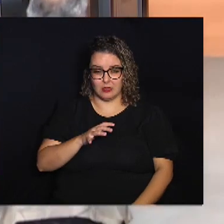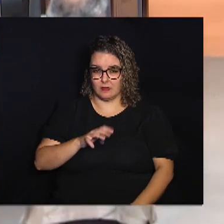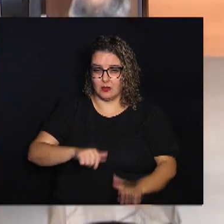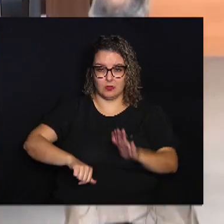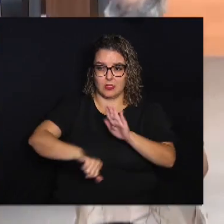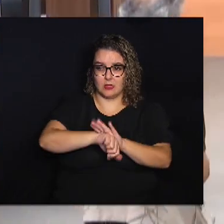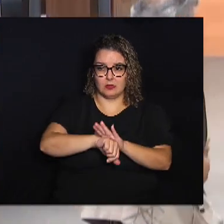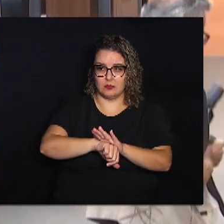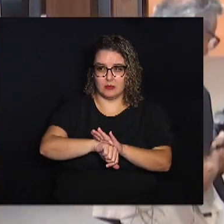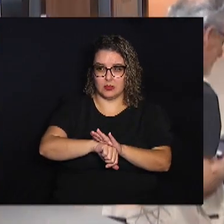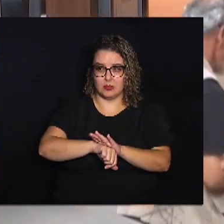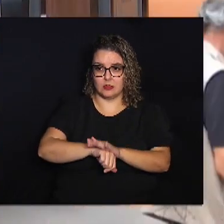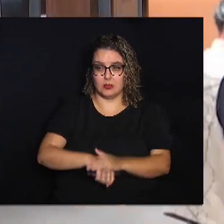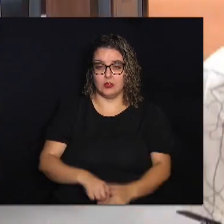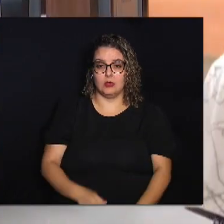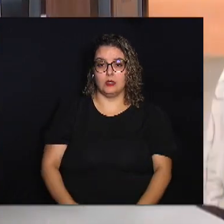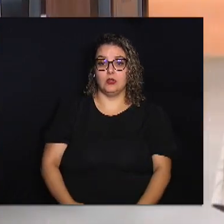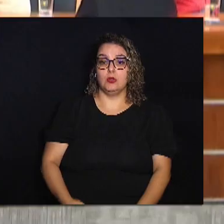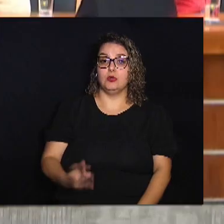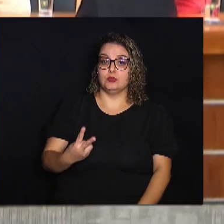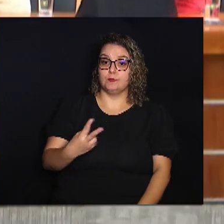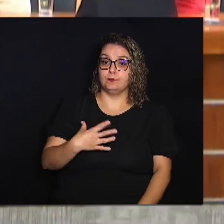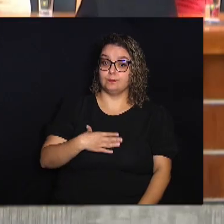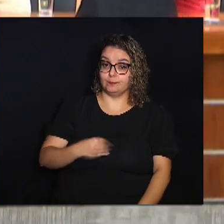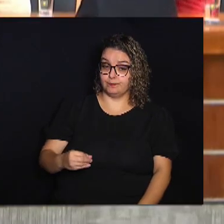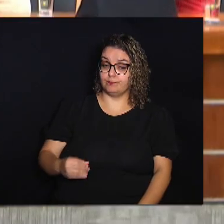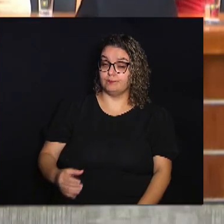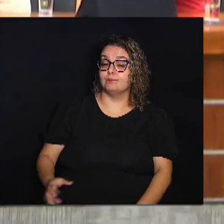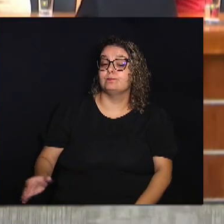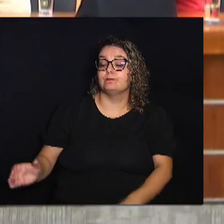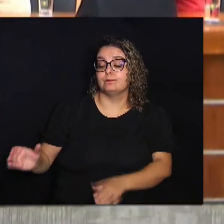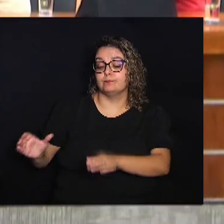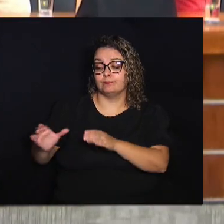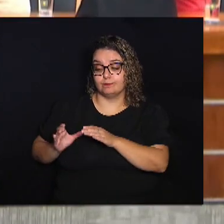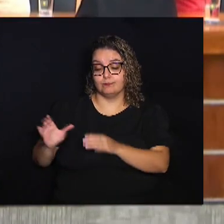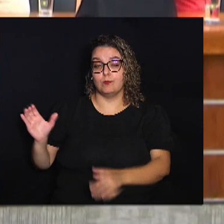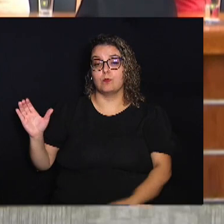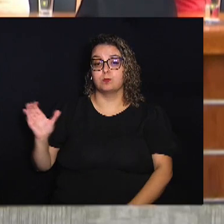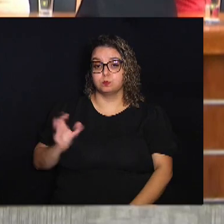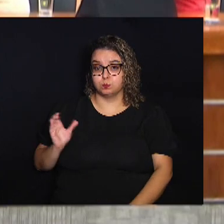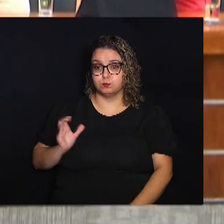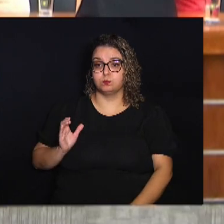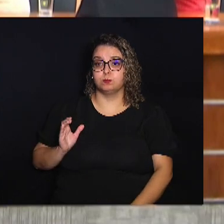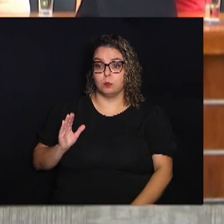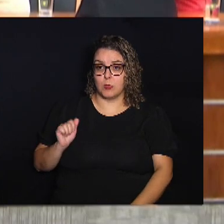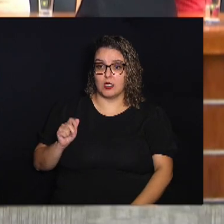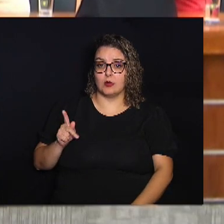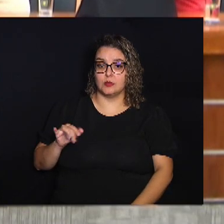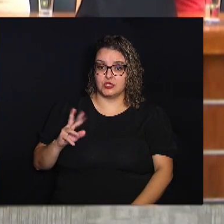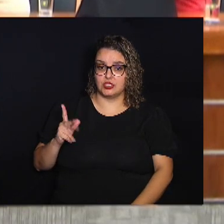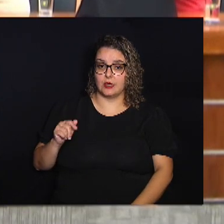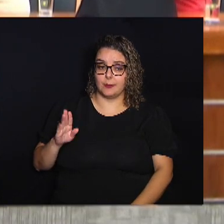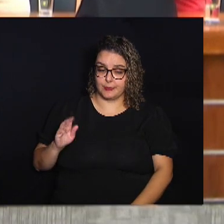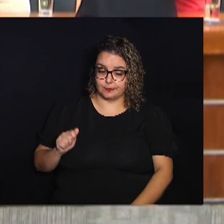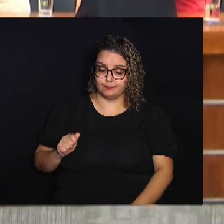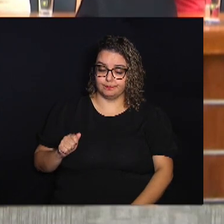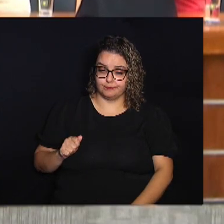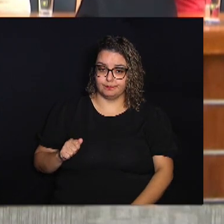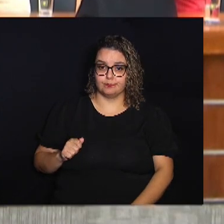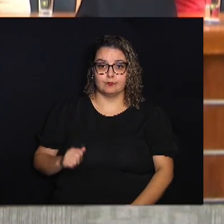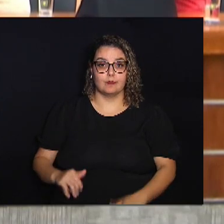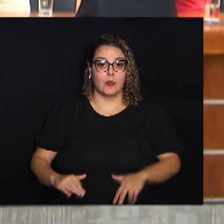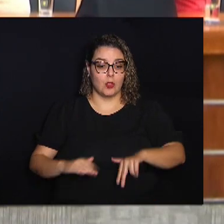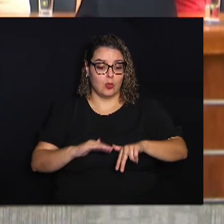dois filhos Da elite capixaba A morte de Araceli Foi comentada No Brasil